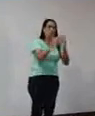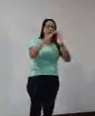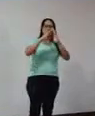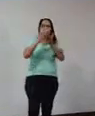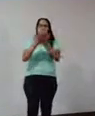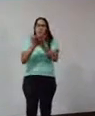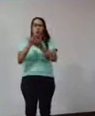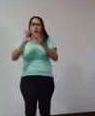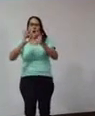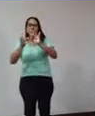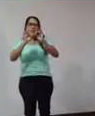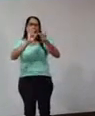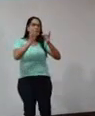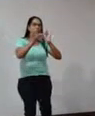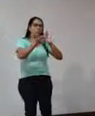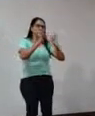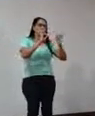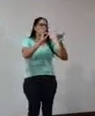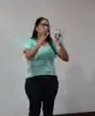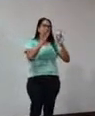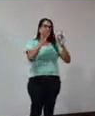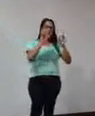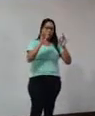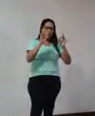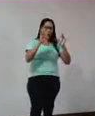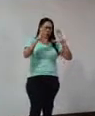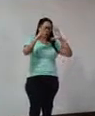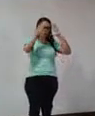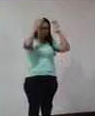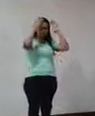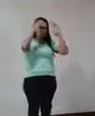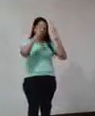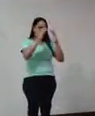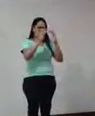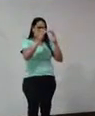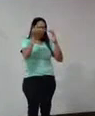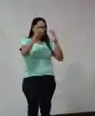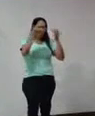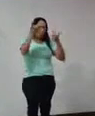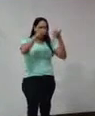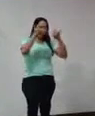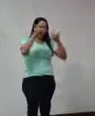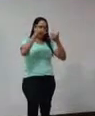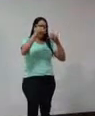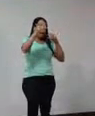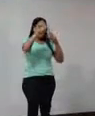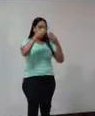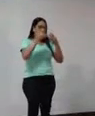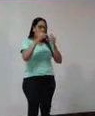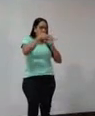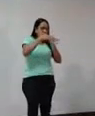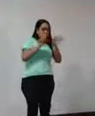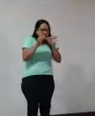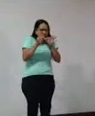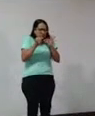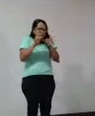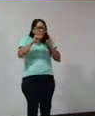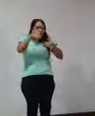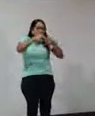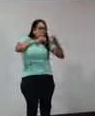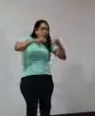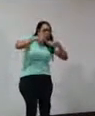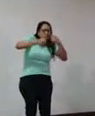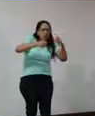todo... As células discutem, conversam entre si. e nesse diálogo vai aparecendo o que cada uma faz